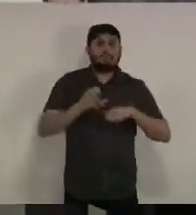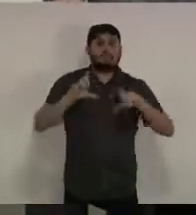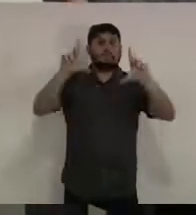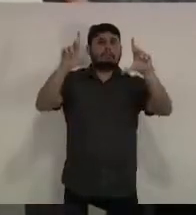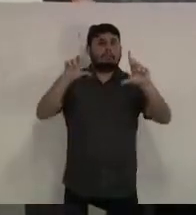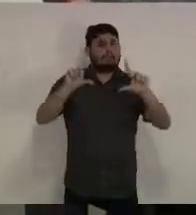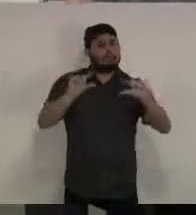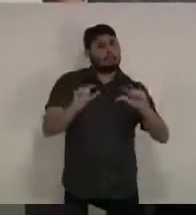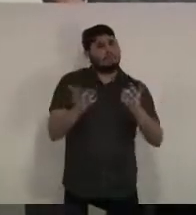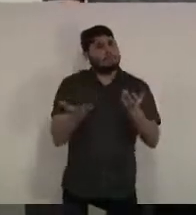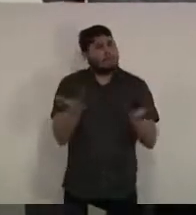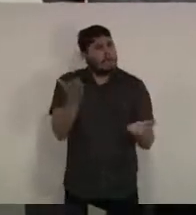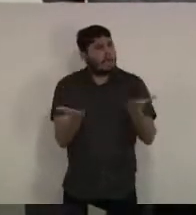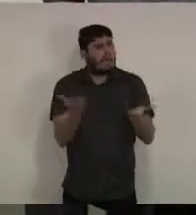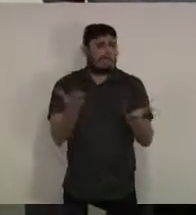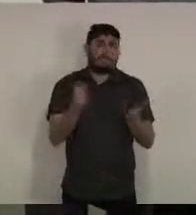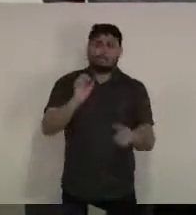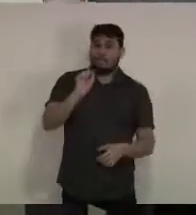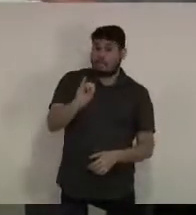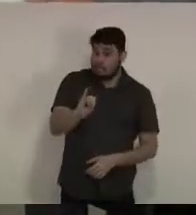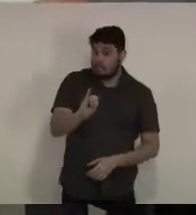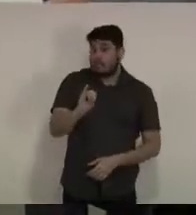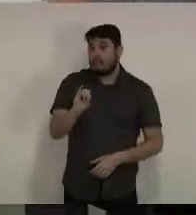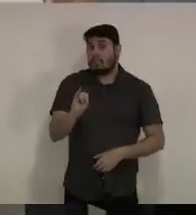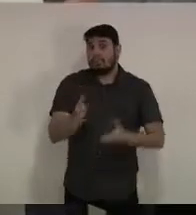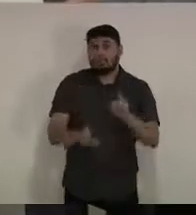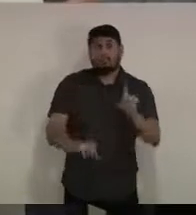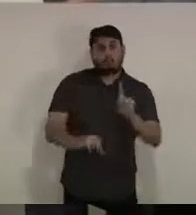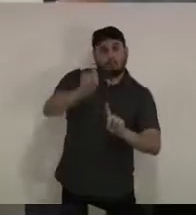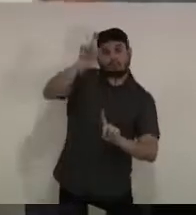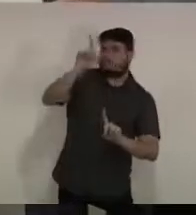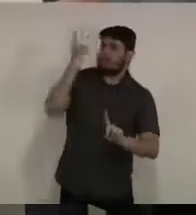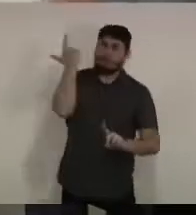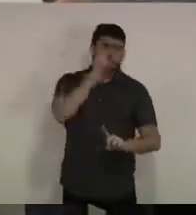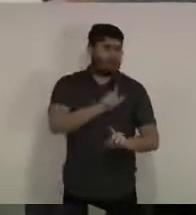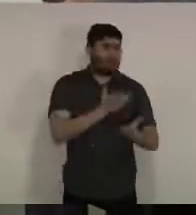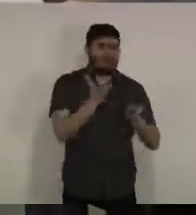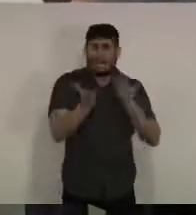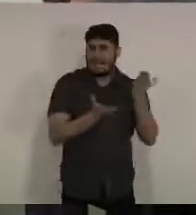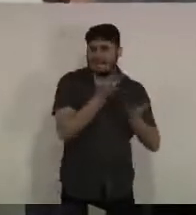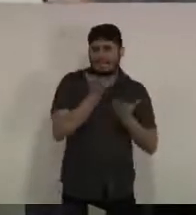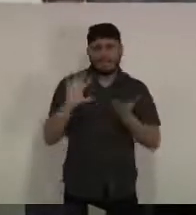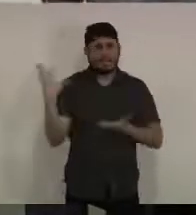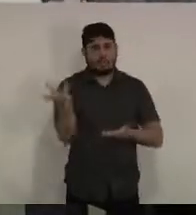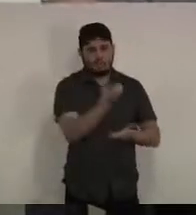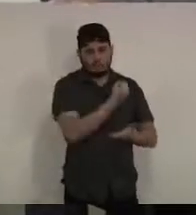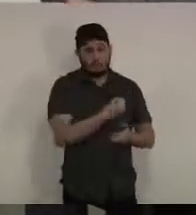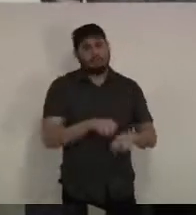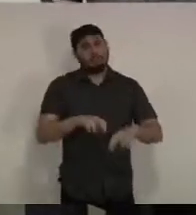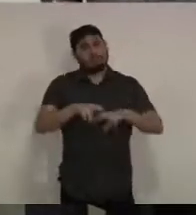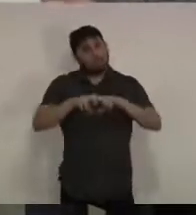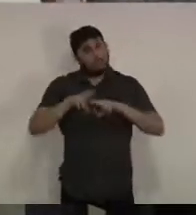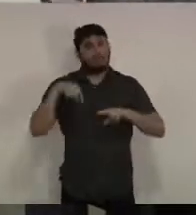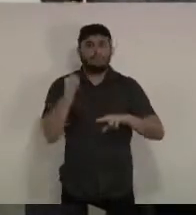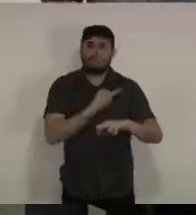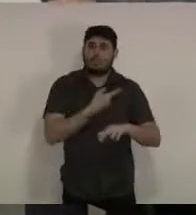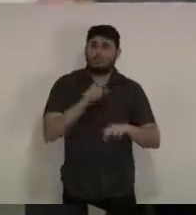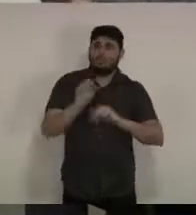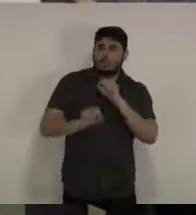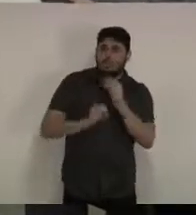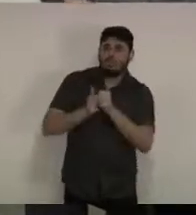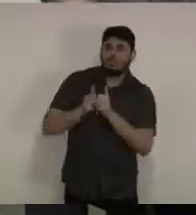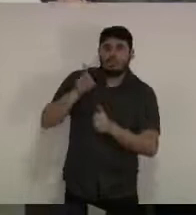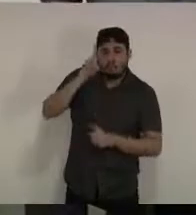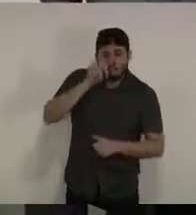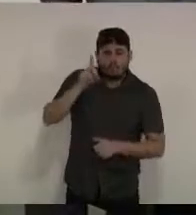avaliando diariamente e com muita preocupação esse aumento das síndromes gripais e entendemos que